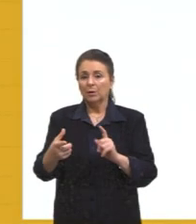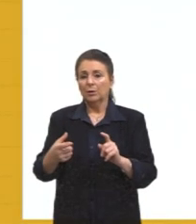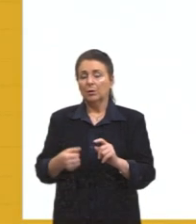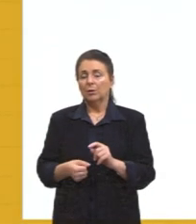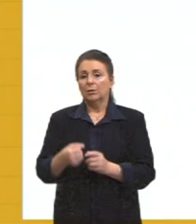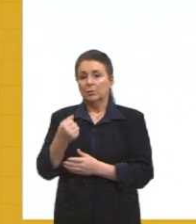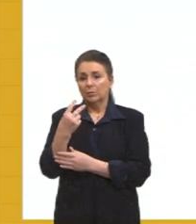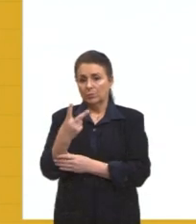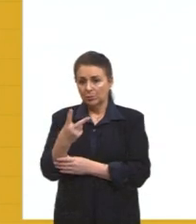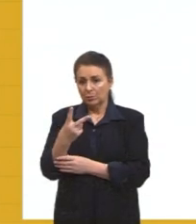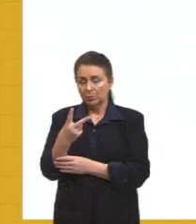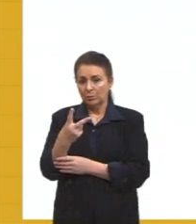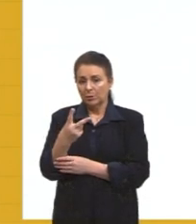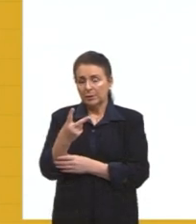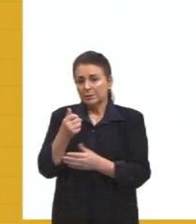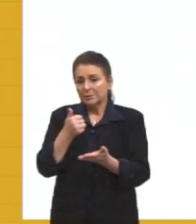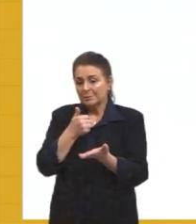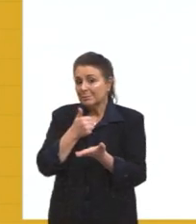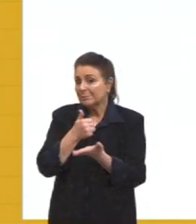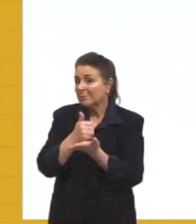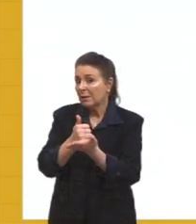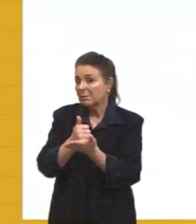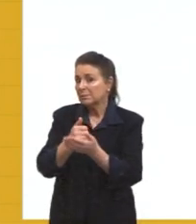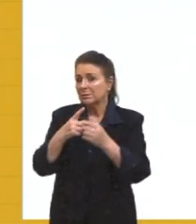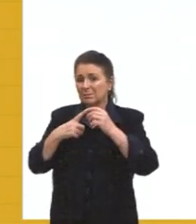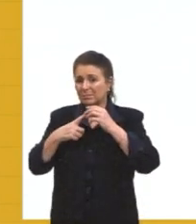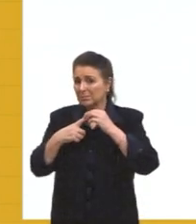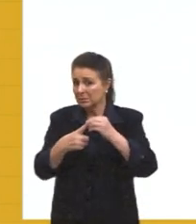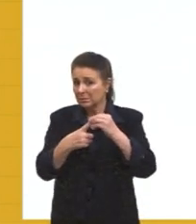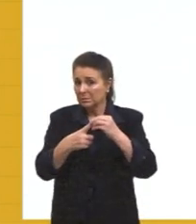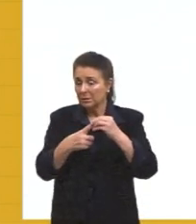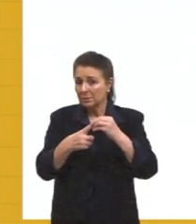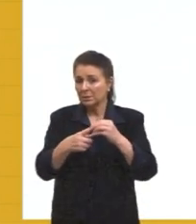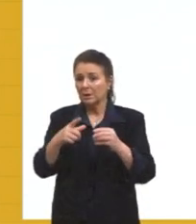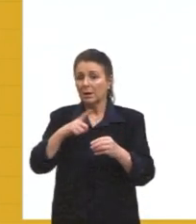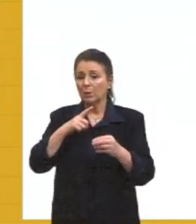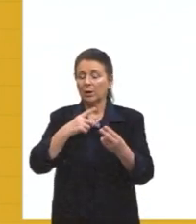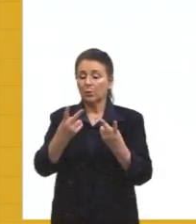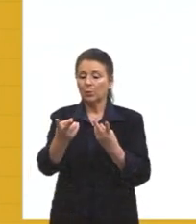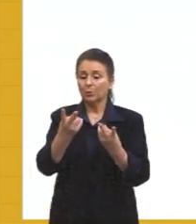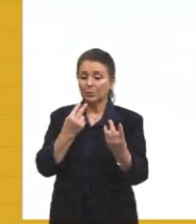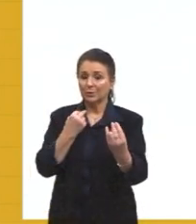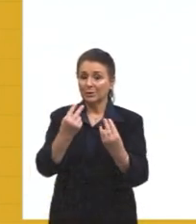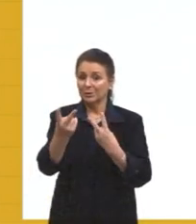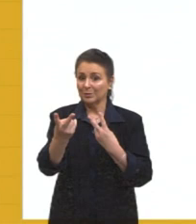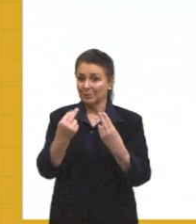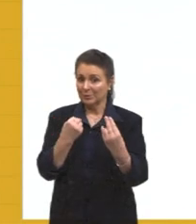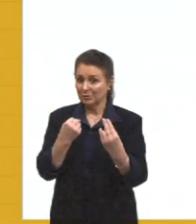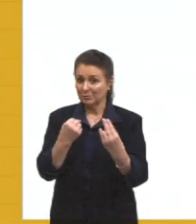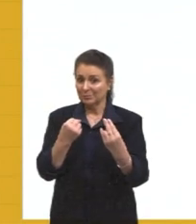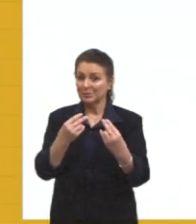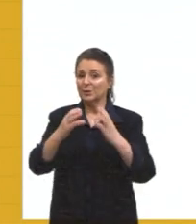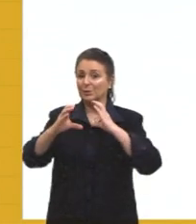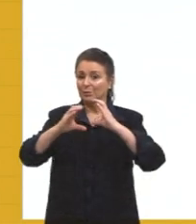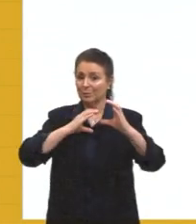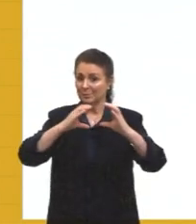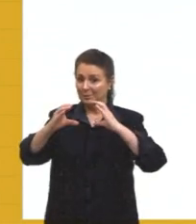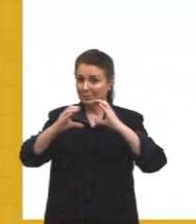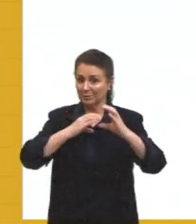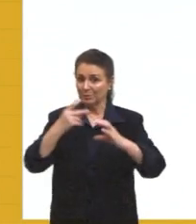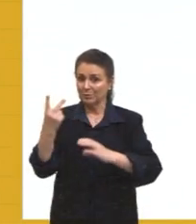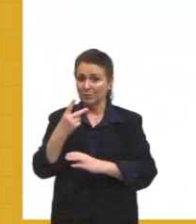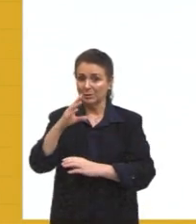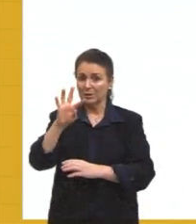pilares, as duas grandes questões relacionadas a isso é o transporte e a comunicação. Hoje o transporte e a comunicação são os grandes